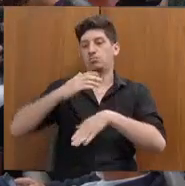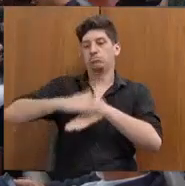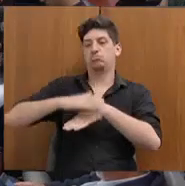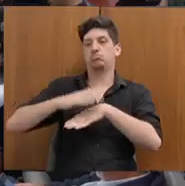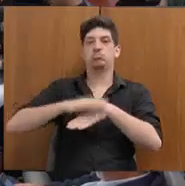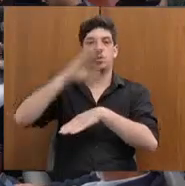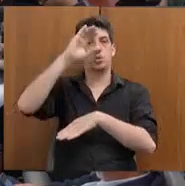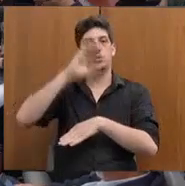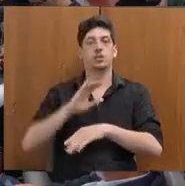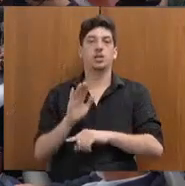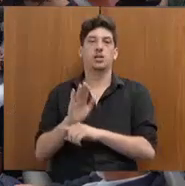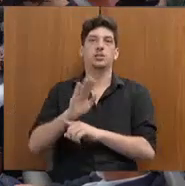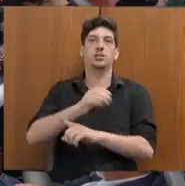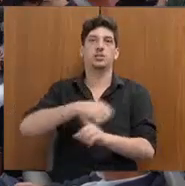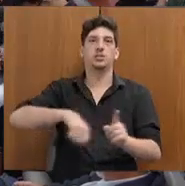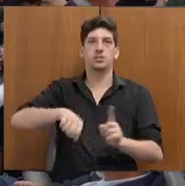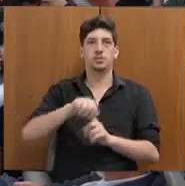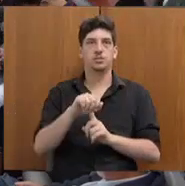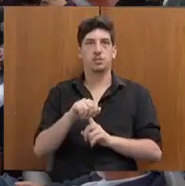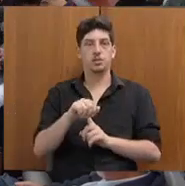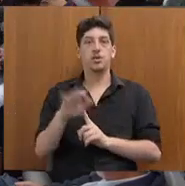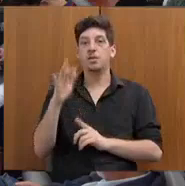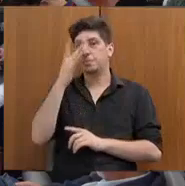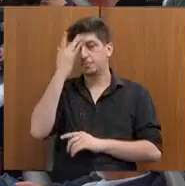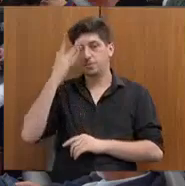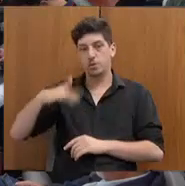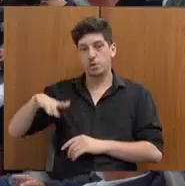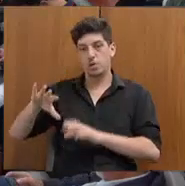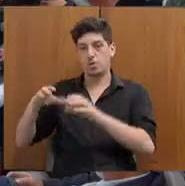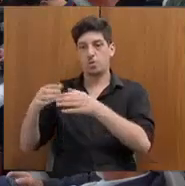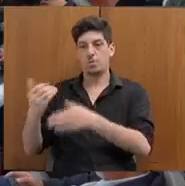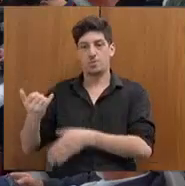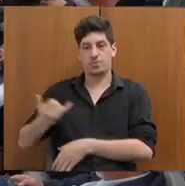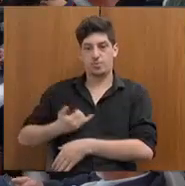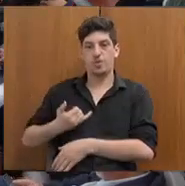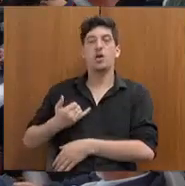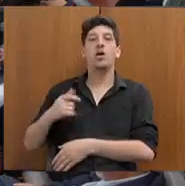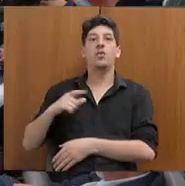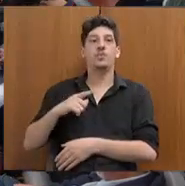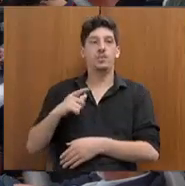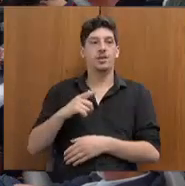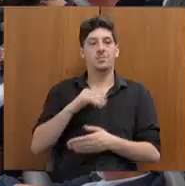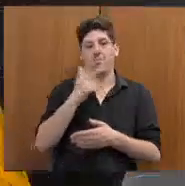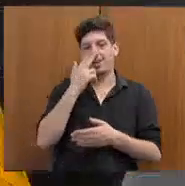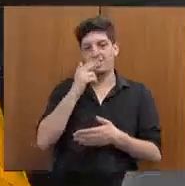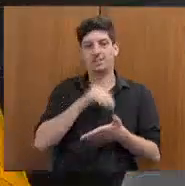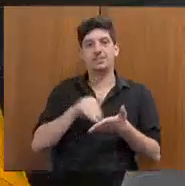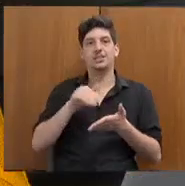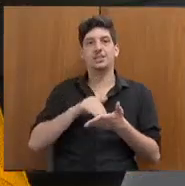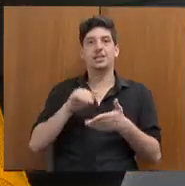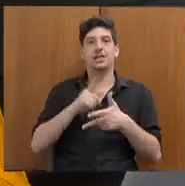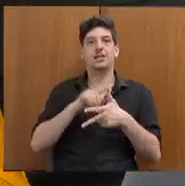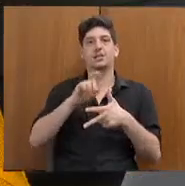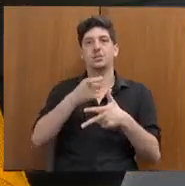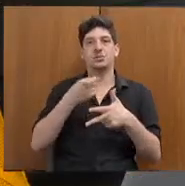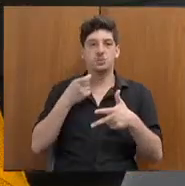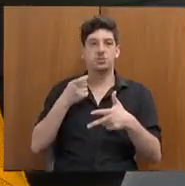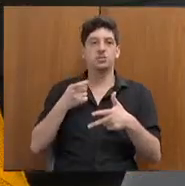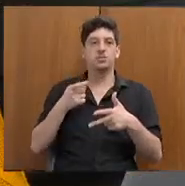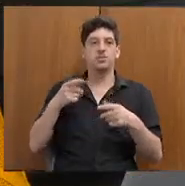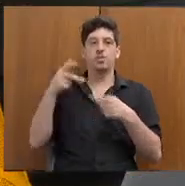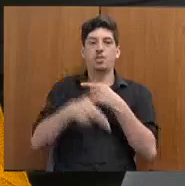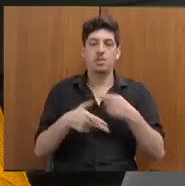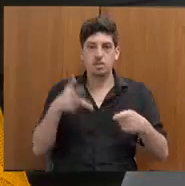Conselho de Assistência Social. Eles me relataram a interferência no funcionamento da secretaria executiva, com alta rotatividade do